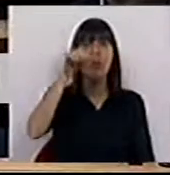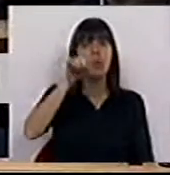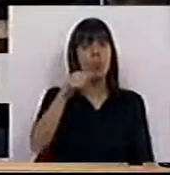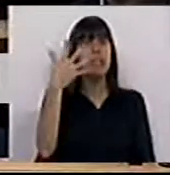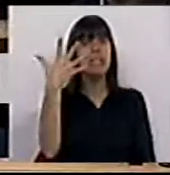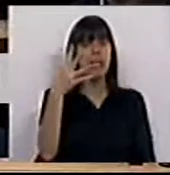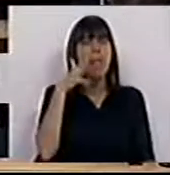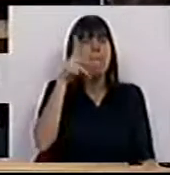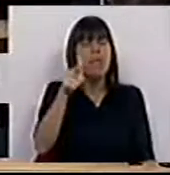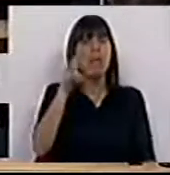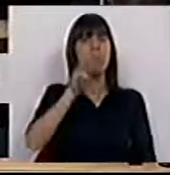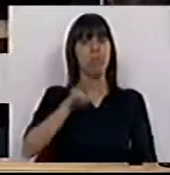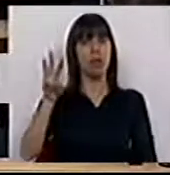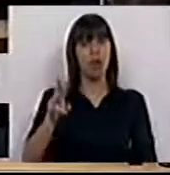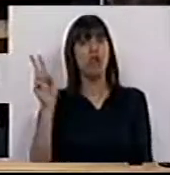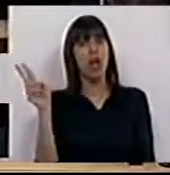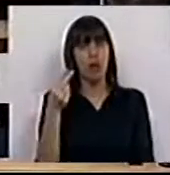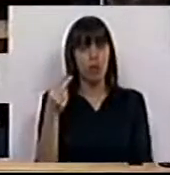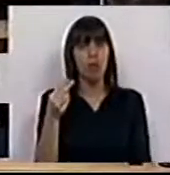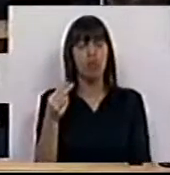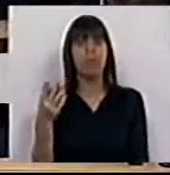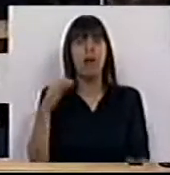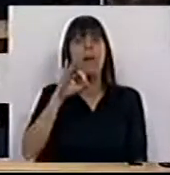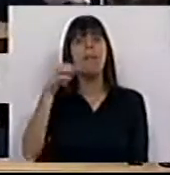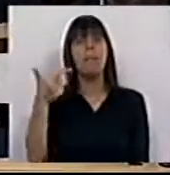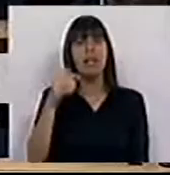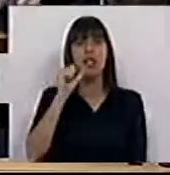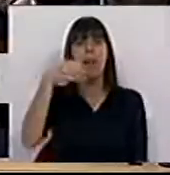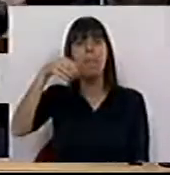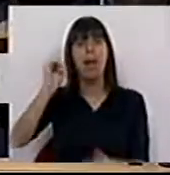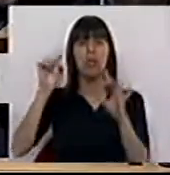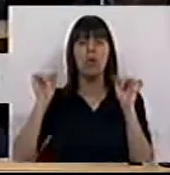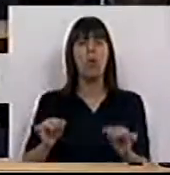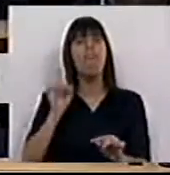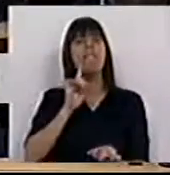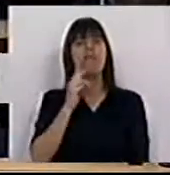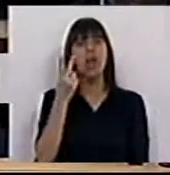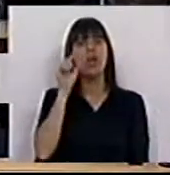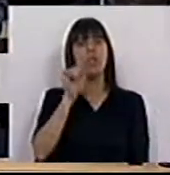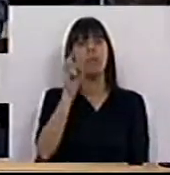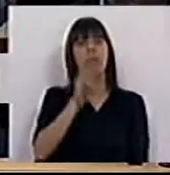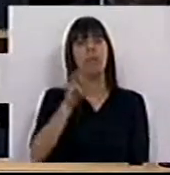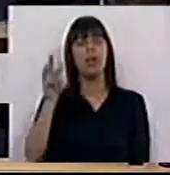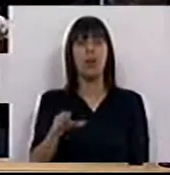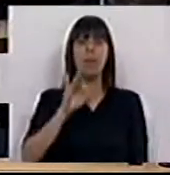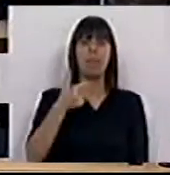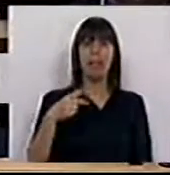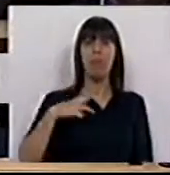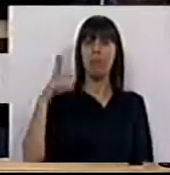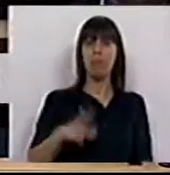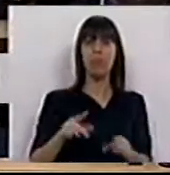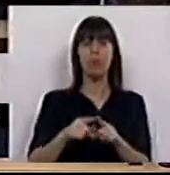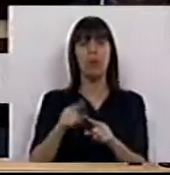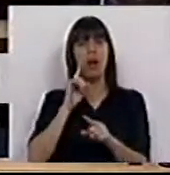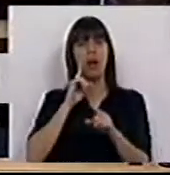,5 mil milhões de euros. A PT-SGPS hoje vale 2 mil milhões. A PT-Portugal,